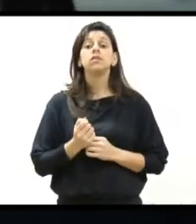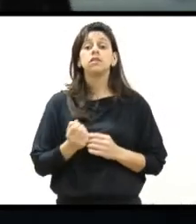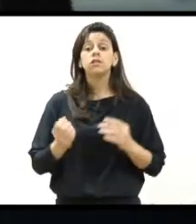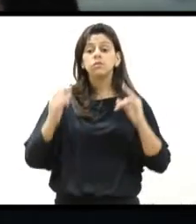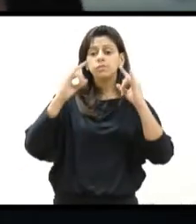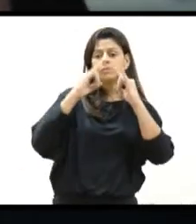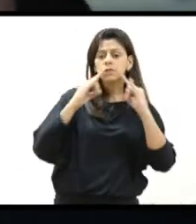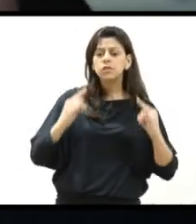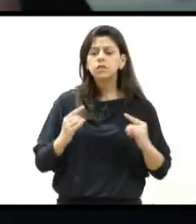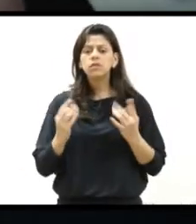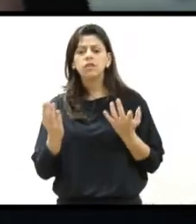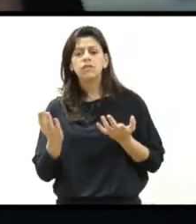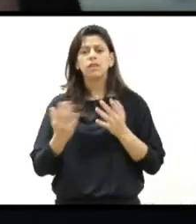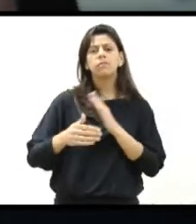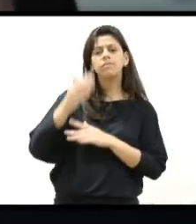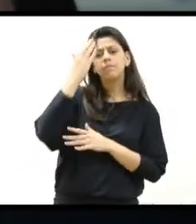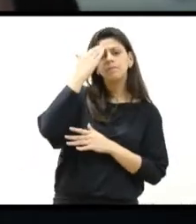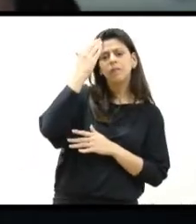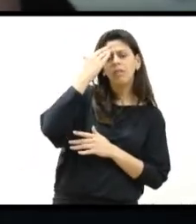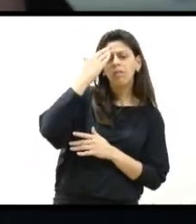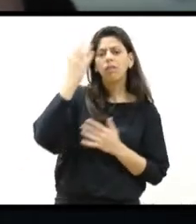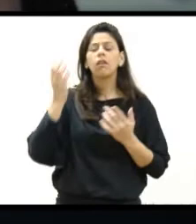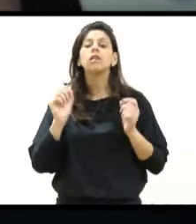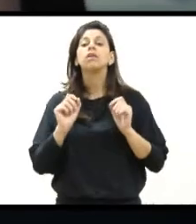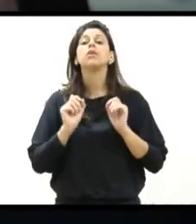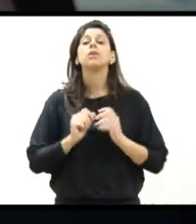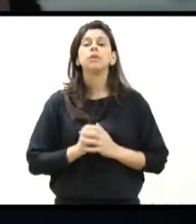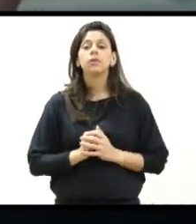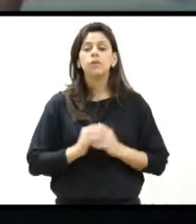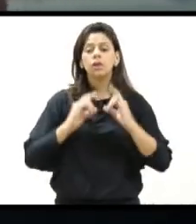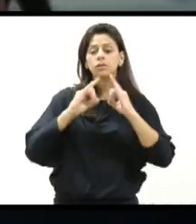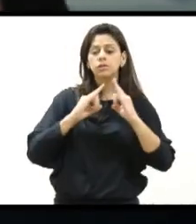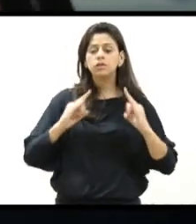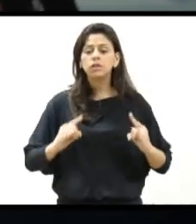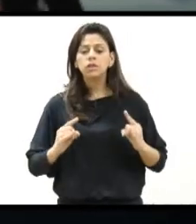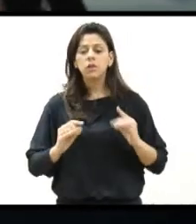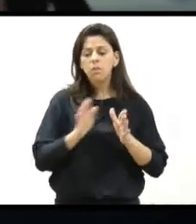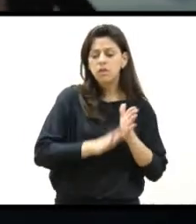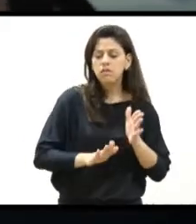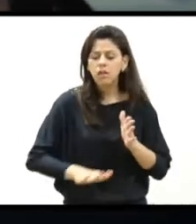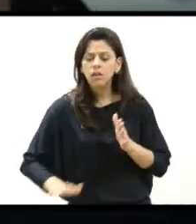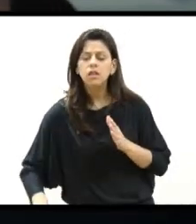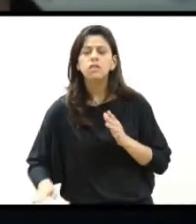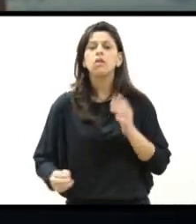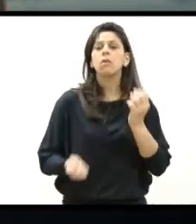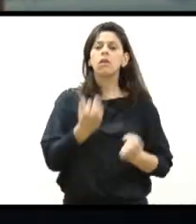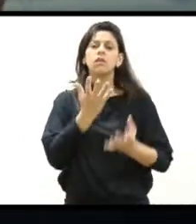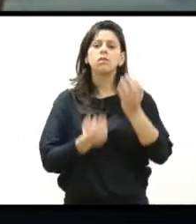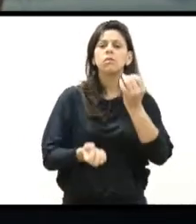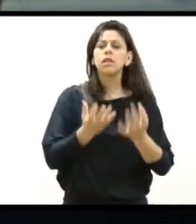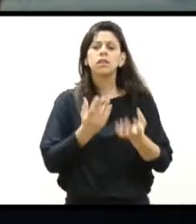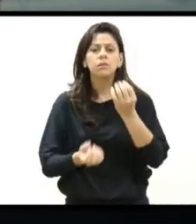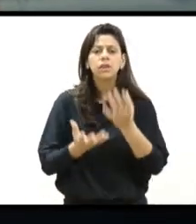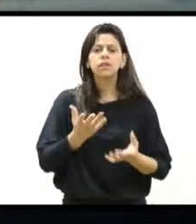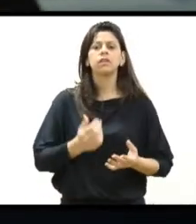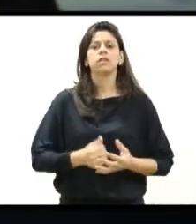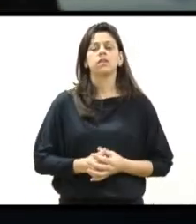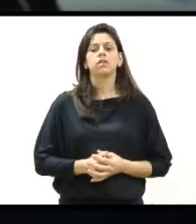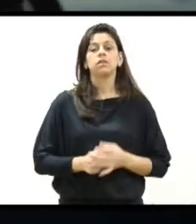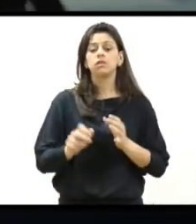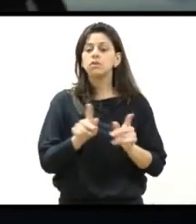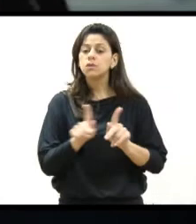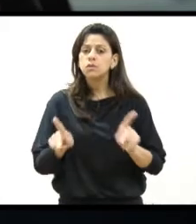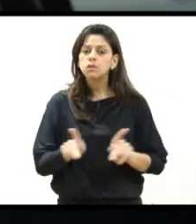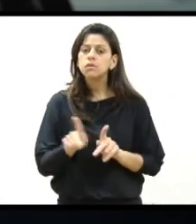resgatando mesmo essa ideia do circo, trazendo para os meninos malabares, os